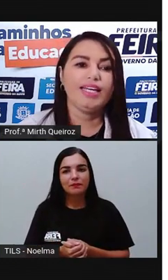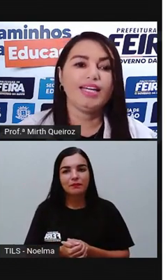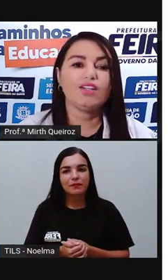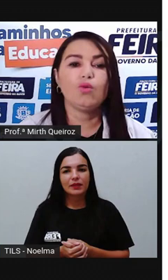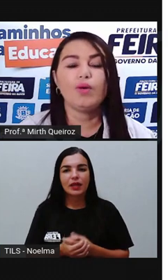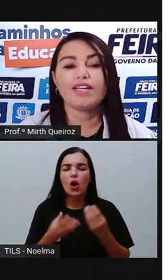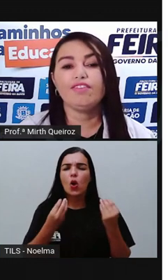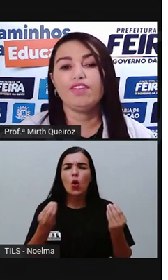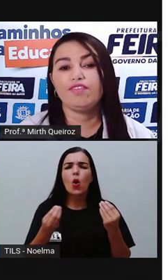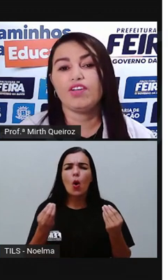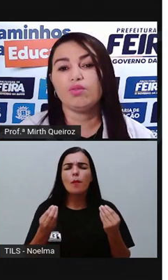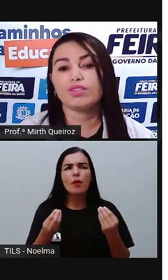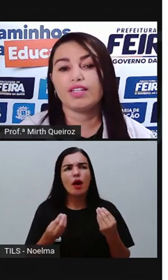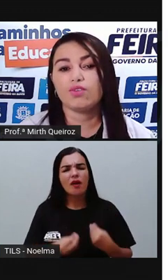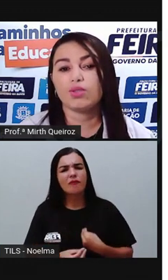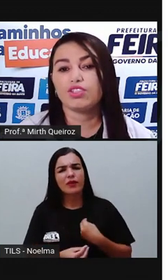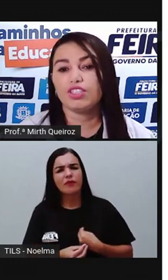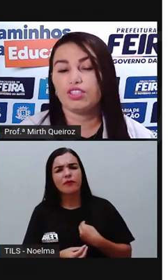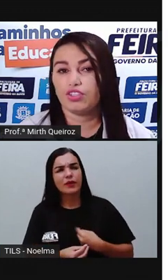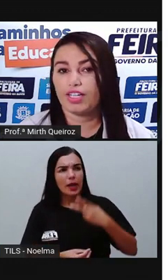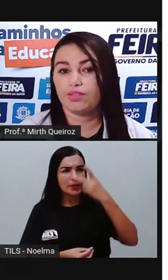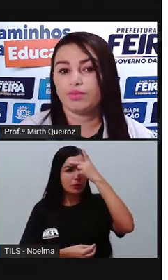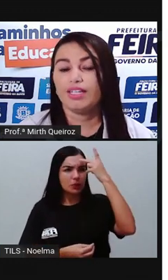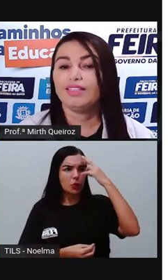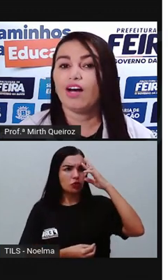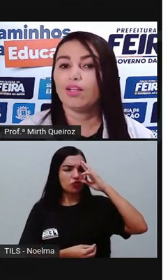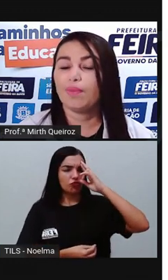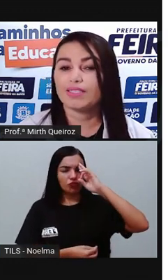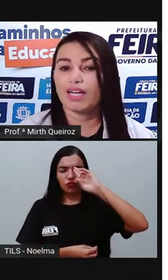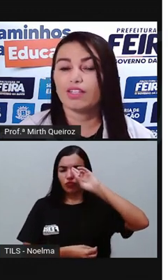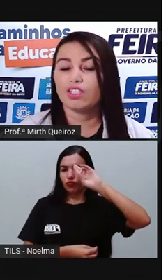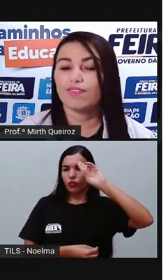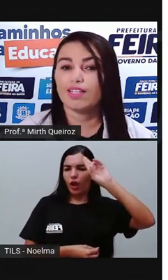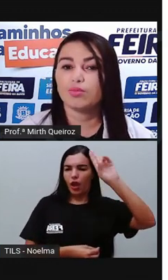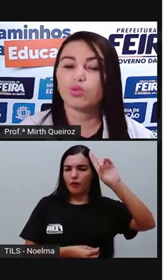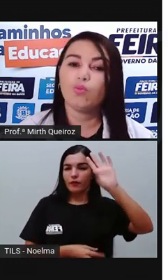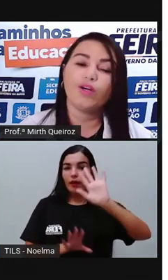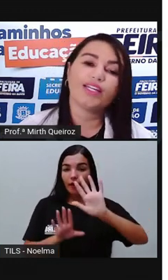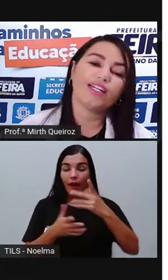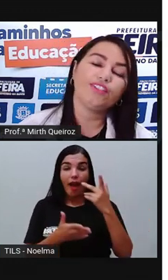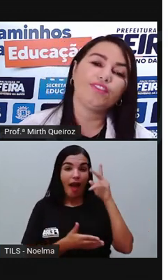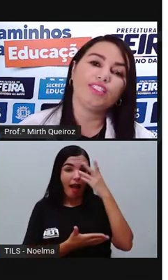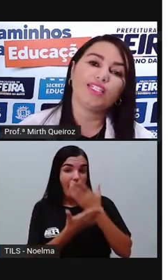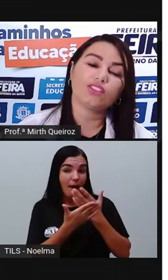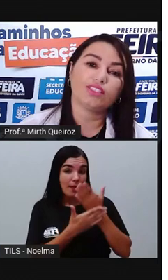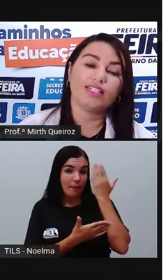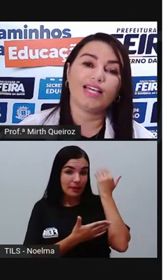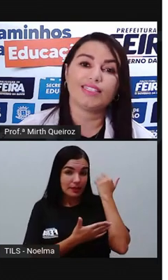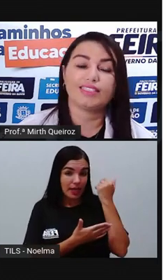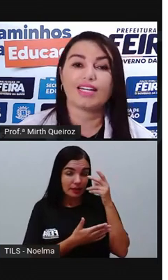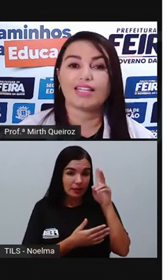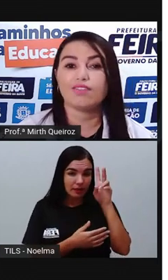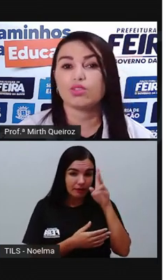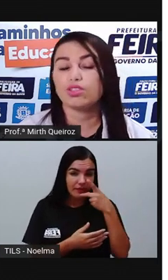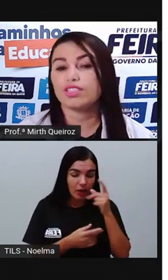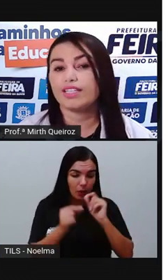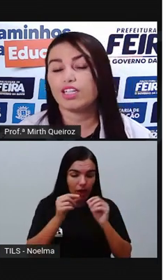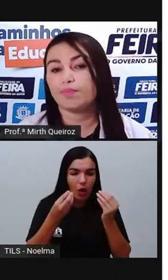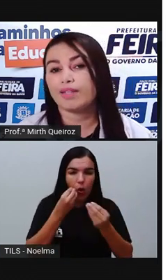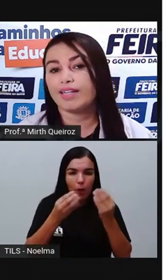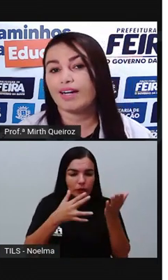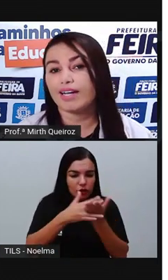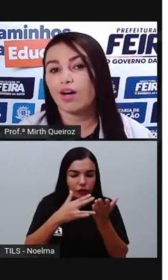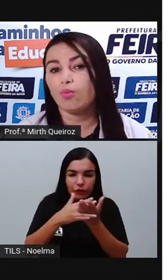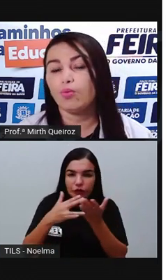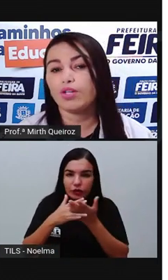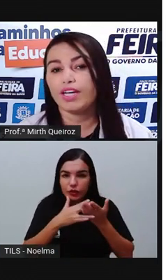E aí, como é que viviam os senhores de engenho? Na aula passada, nós falamos como é que era dividida a sociedade. Se tratava de uma sociedade